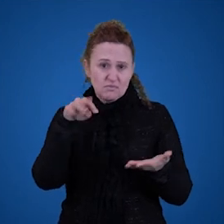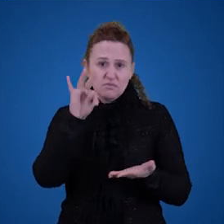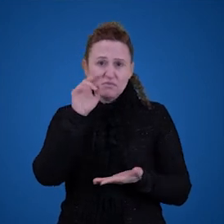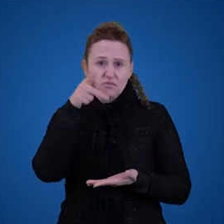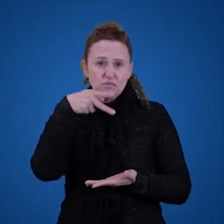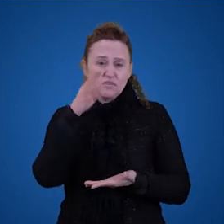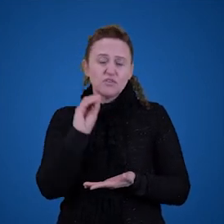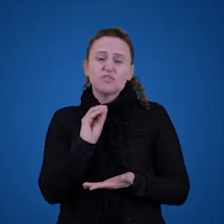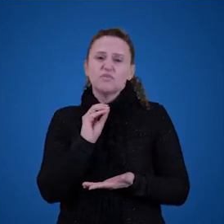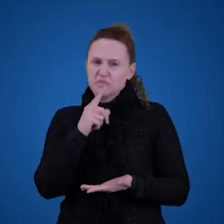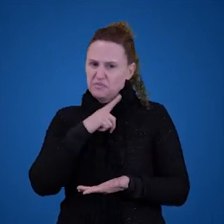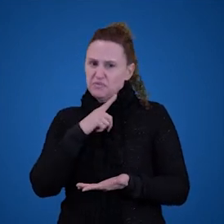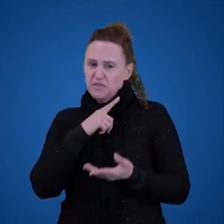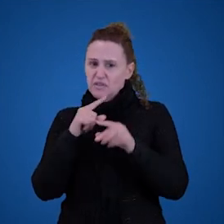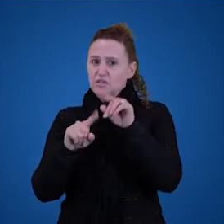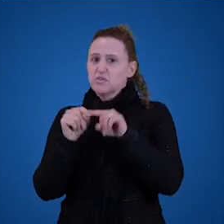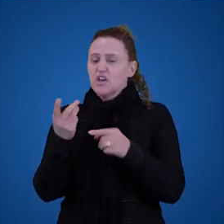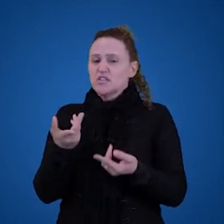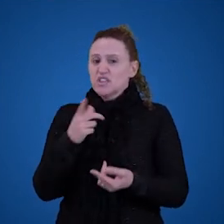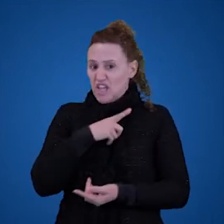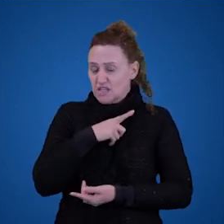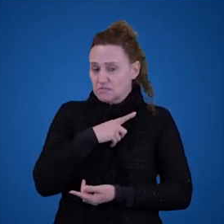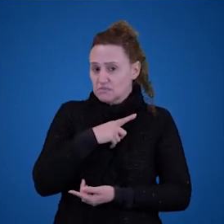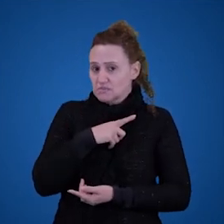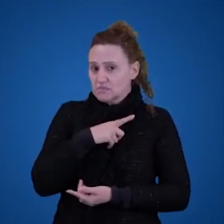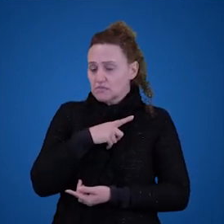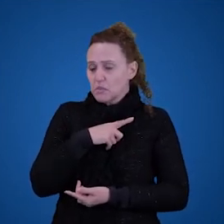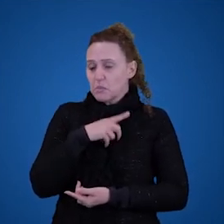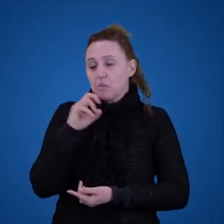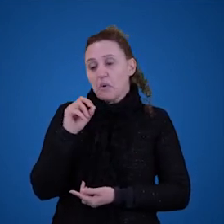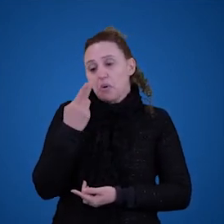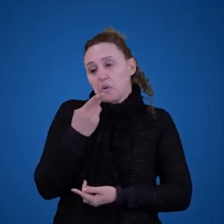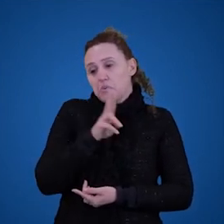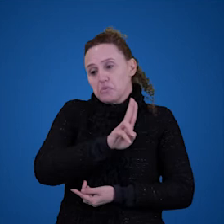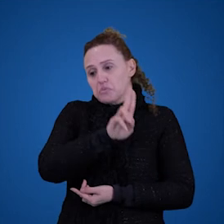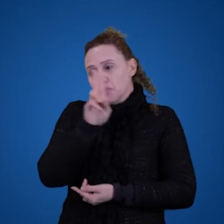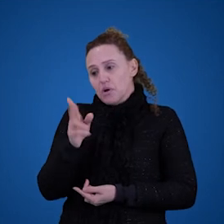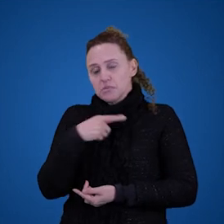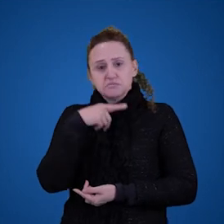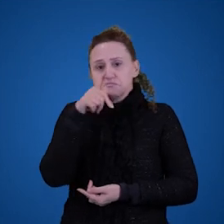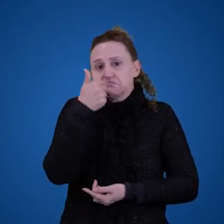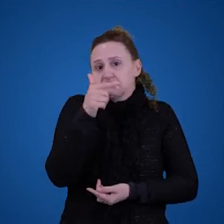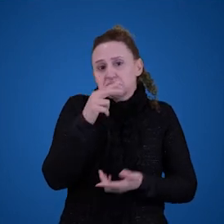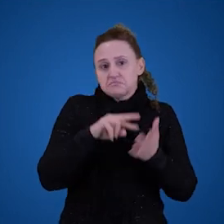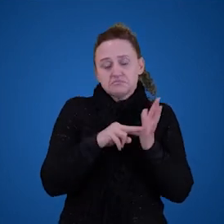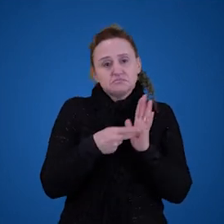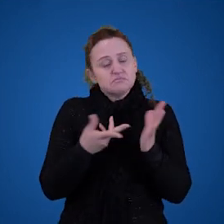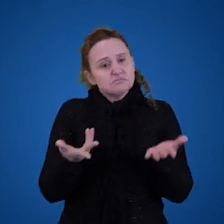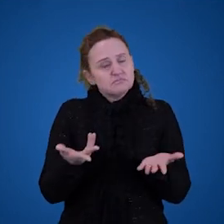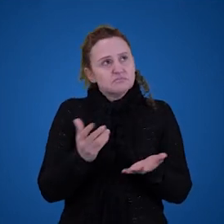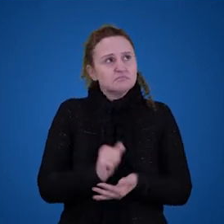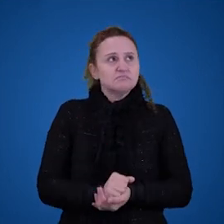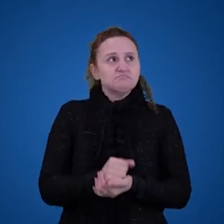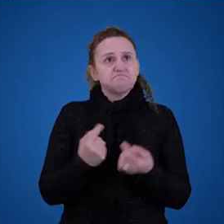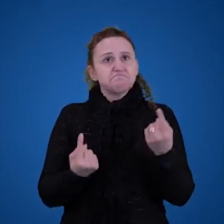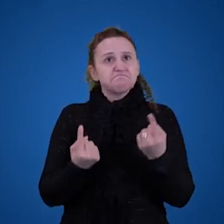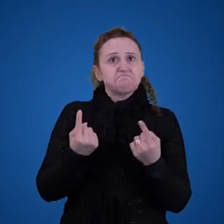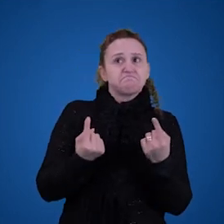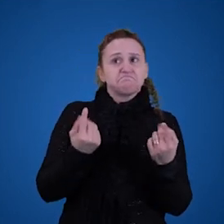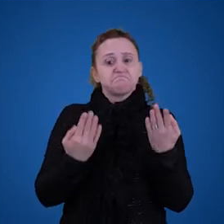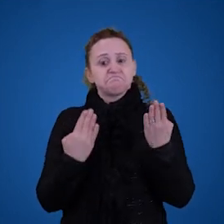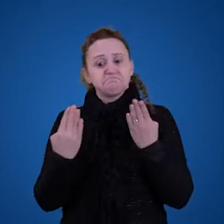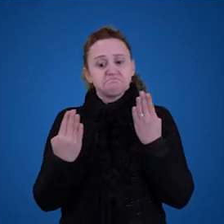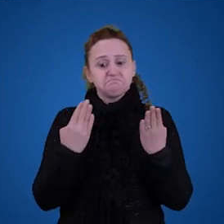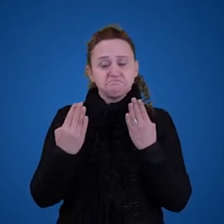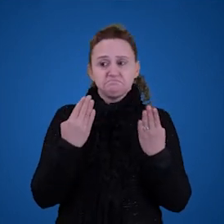de alguma maneira, ou o nome não tem significado. Então, nós temos essas duas hipóteses para salvar